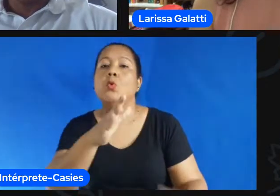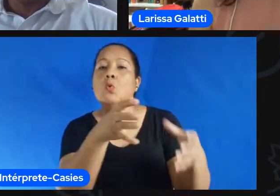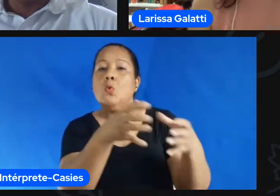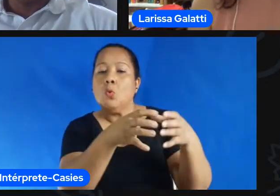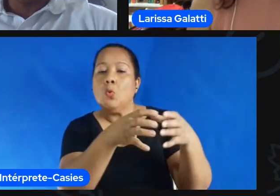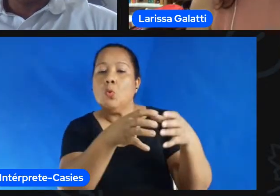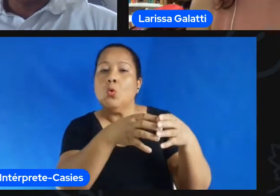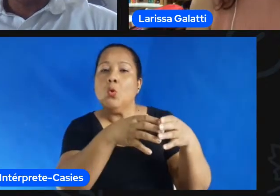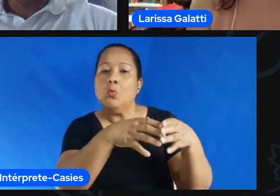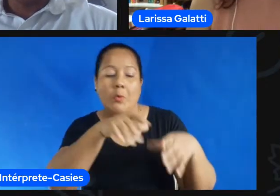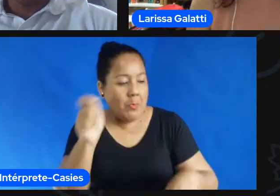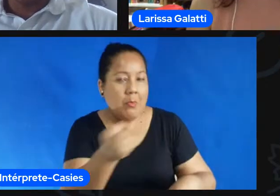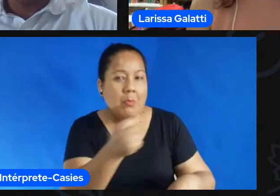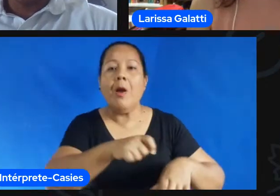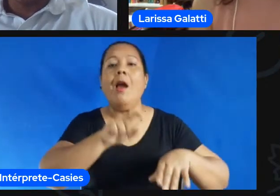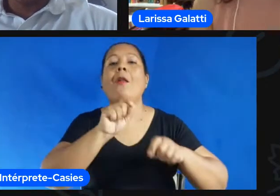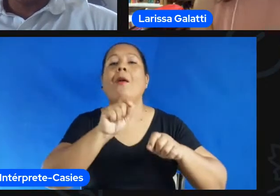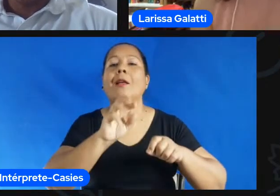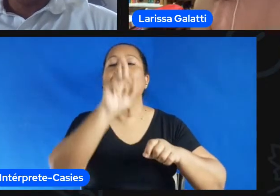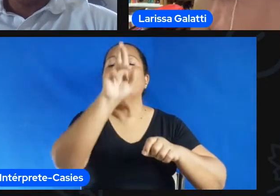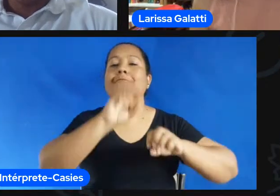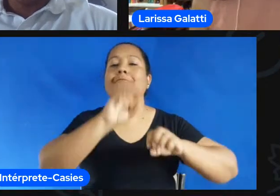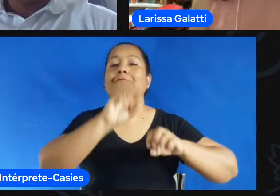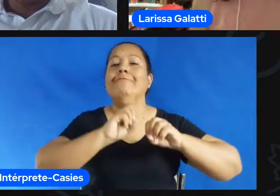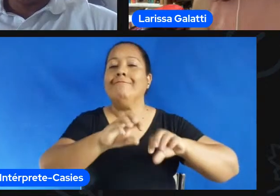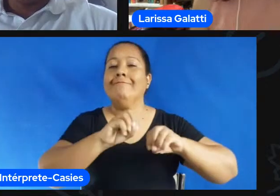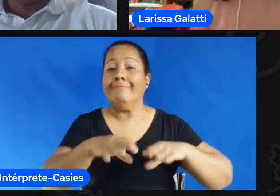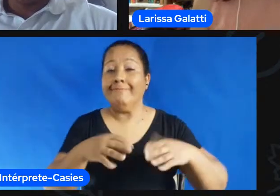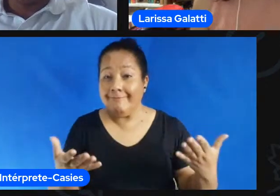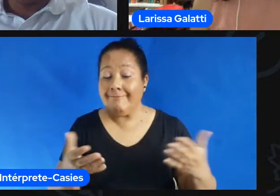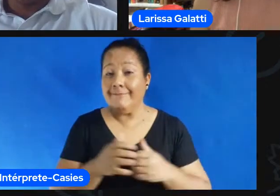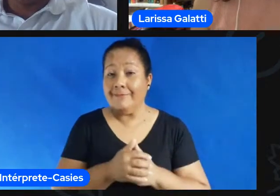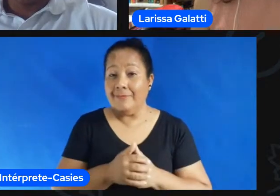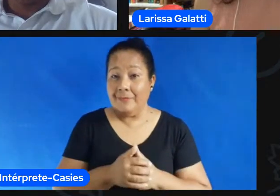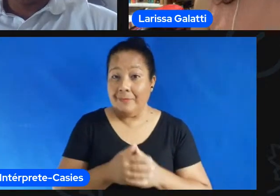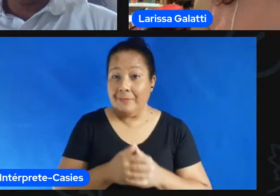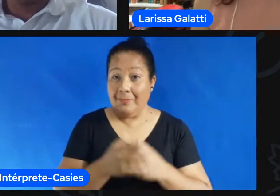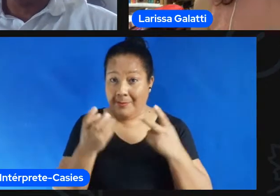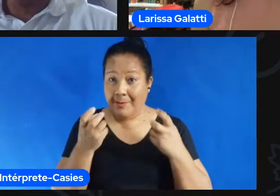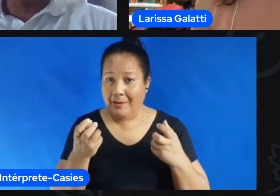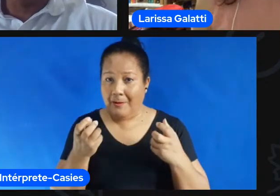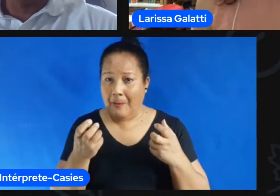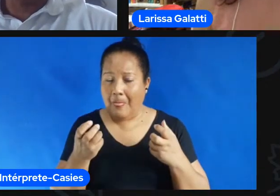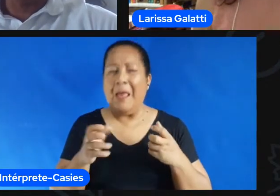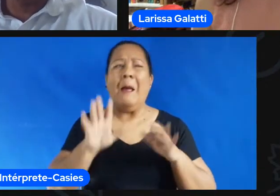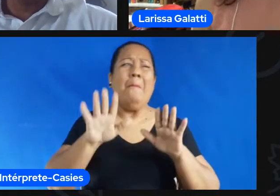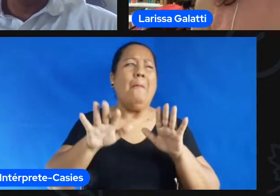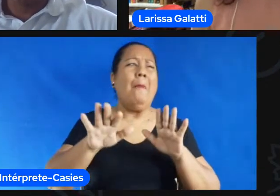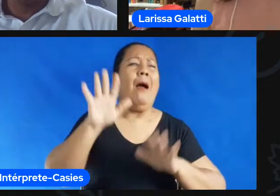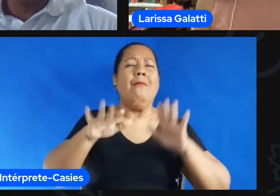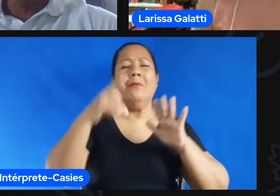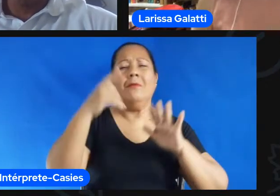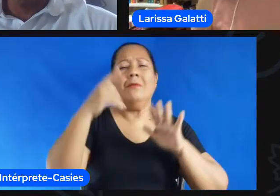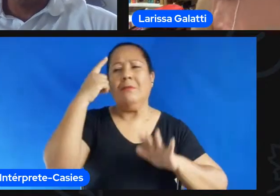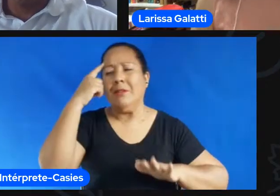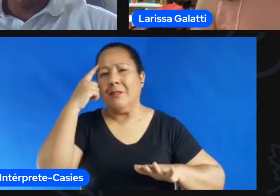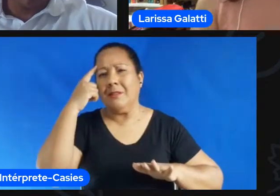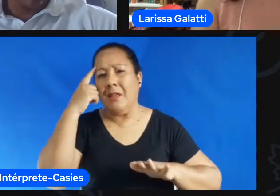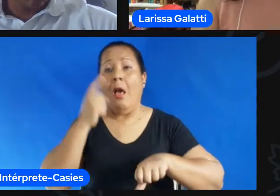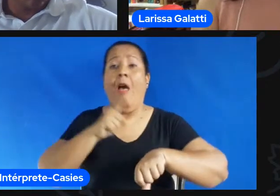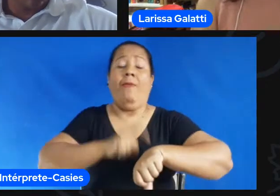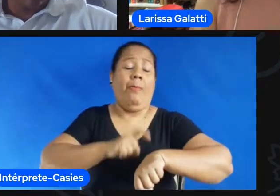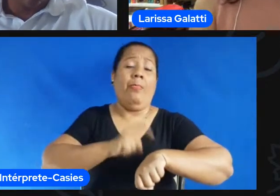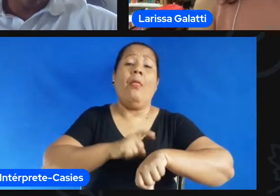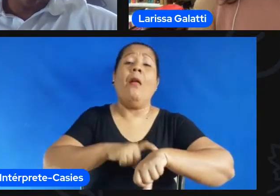faço ainda mais um bico duas vezes por semana com sei lá o que que horas que eu vou fazer pesquisa dentro do rigor que é necessário né ou o contrário